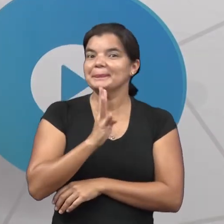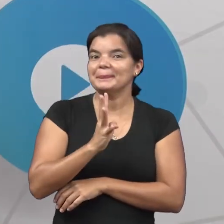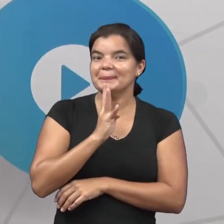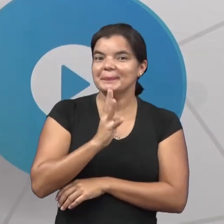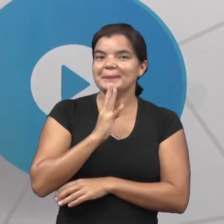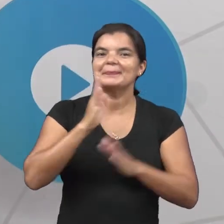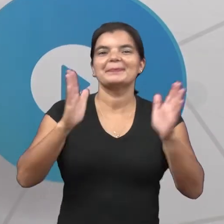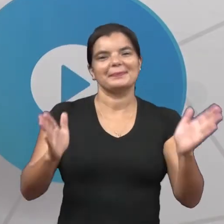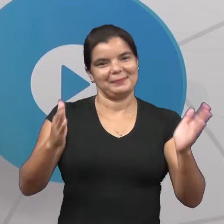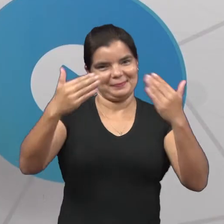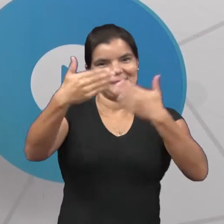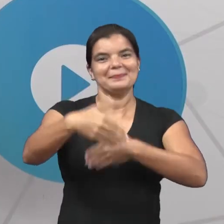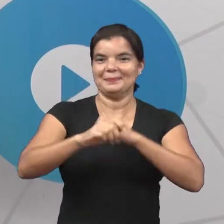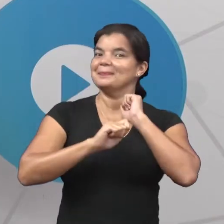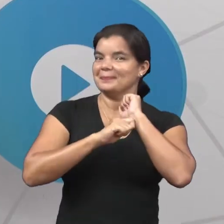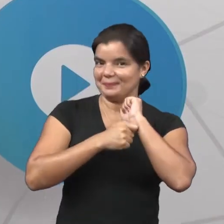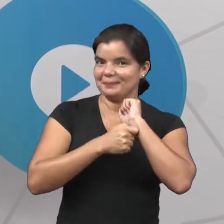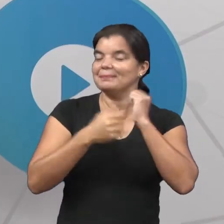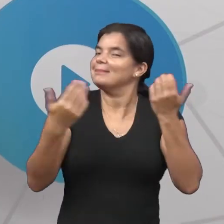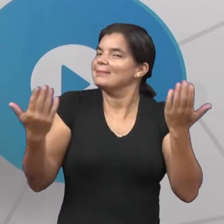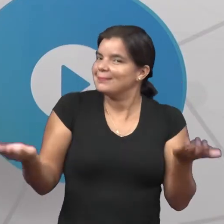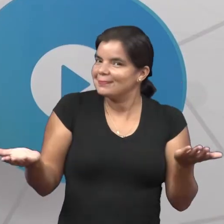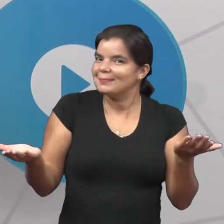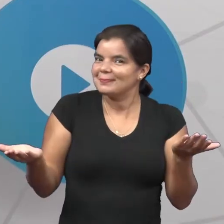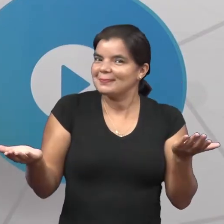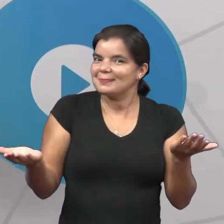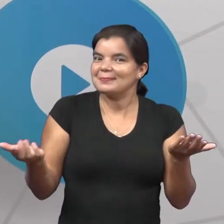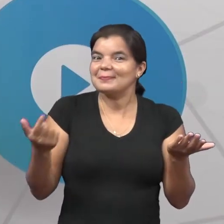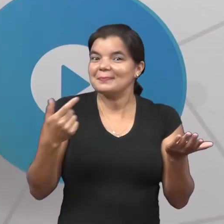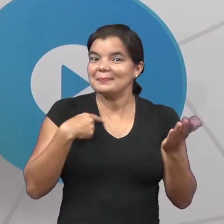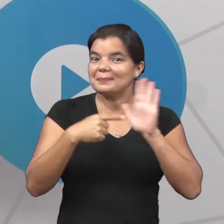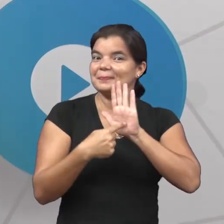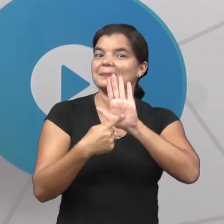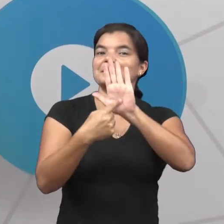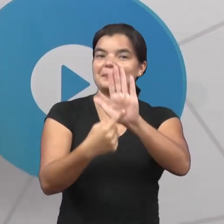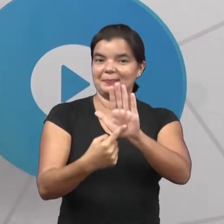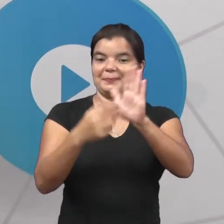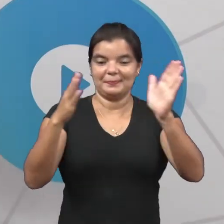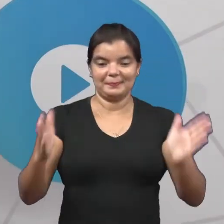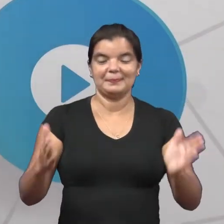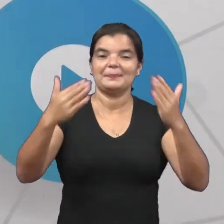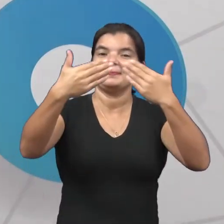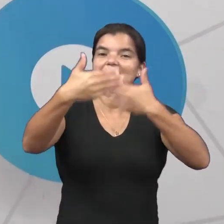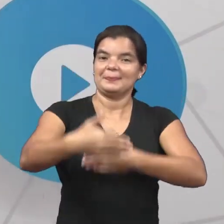caixa dos mistérios. Então, eu apresento para vocês